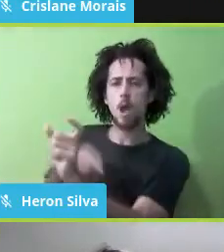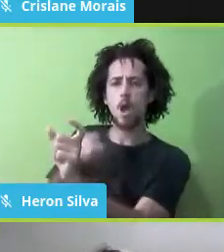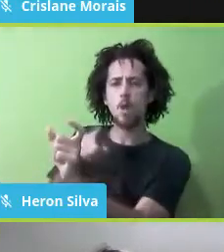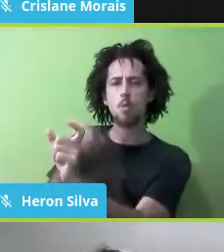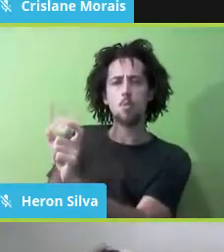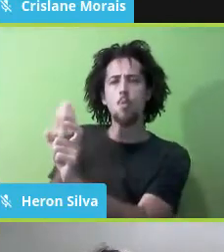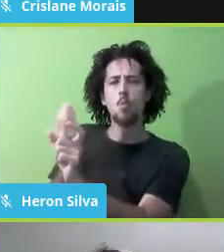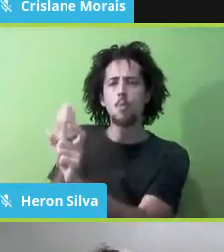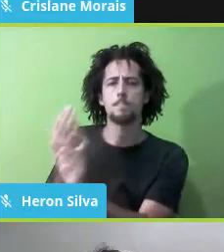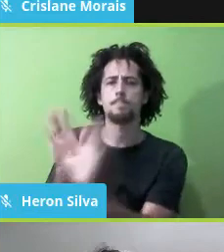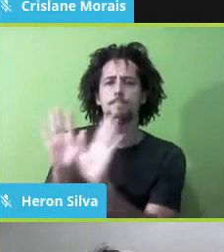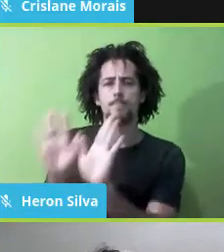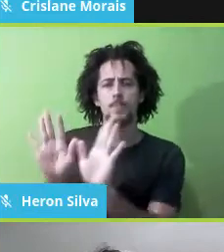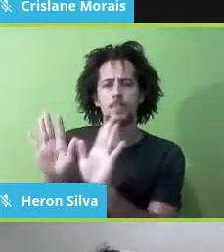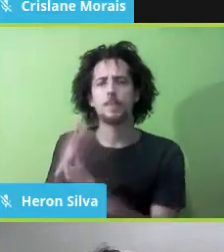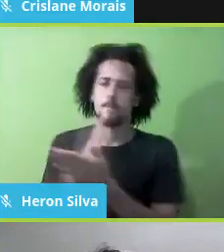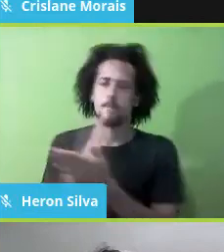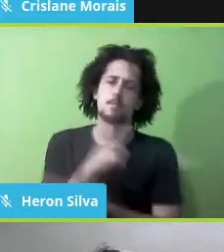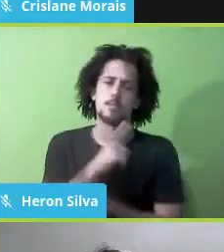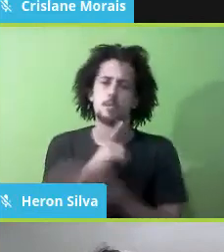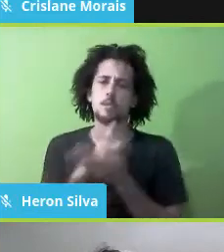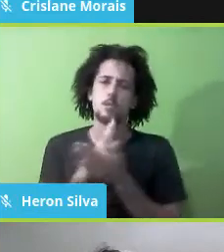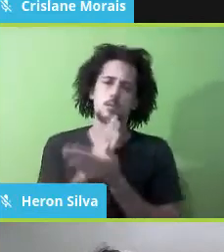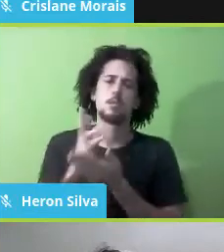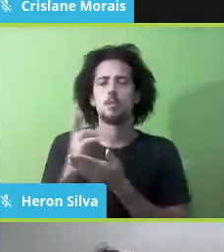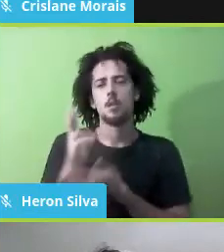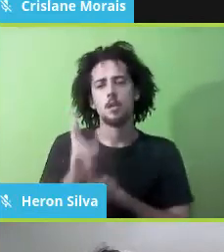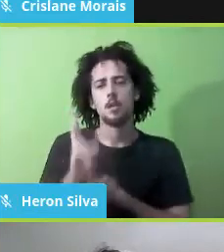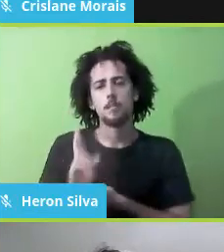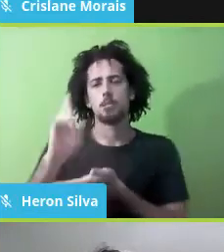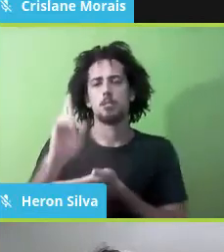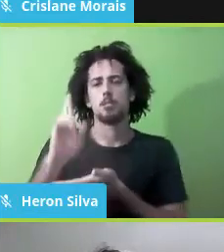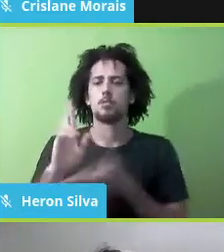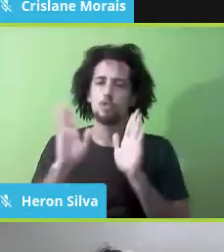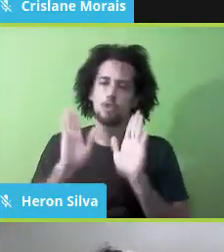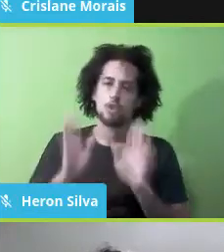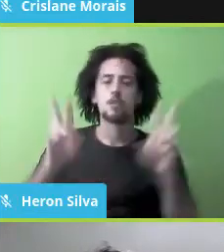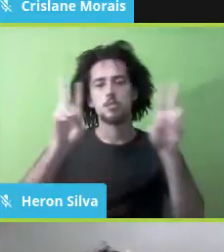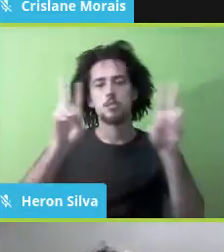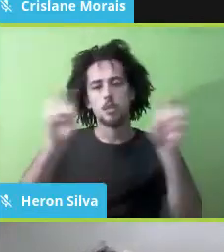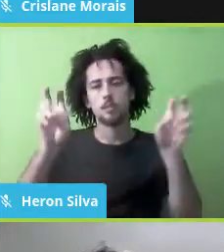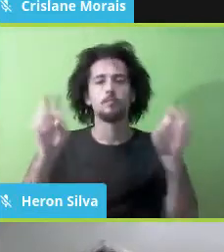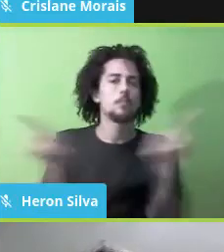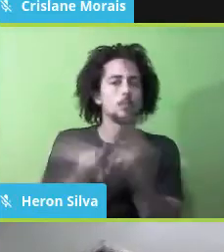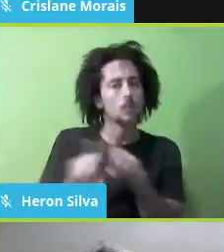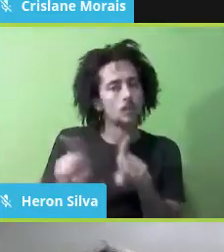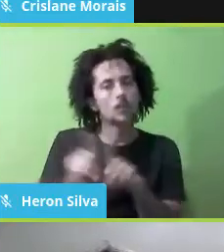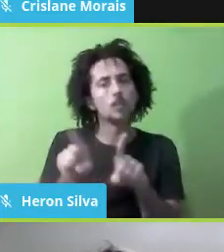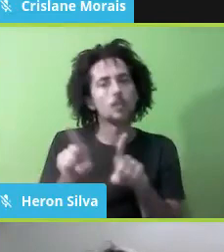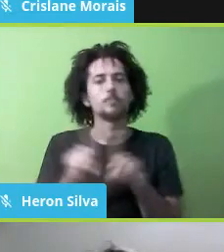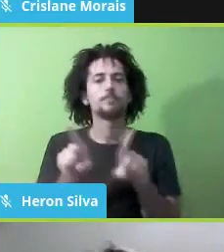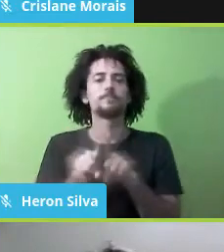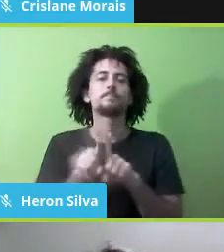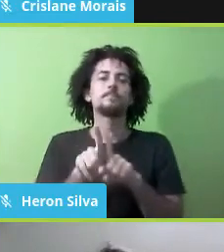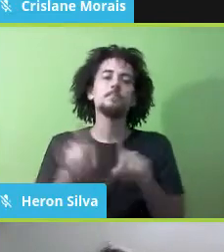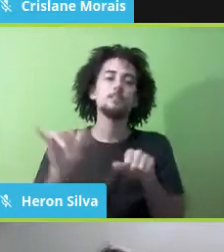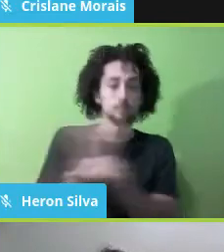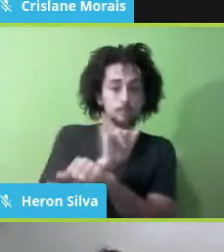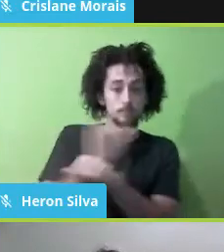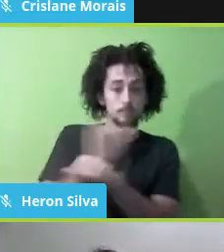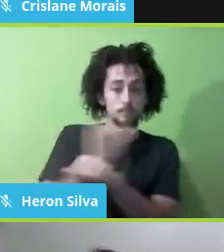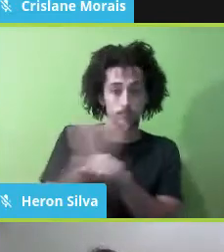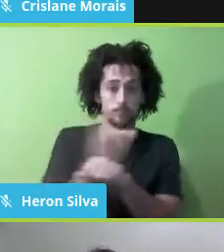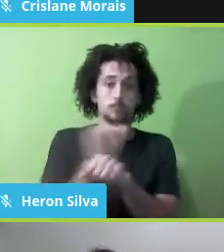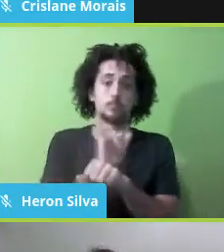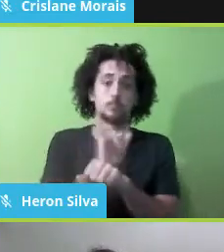já fiz algumas representações por improbidade a respeito disso, a respeito da Secretaria de Comunicação do Governo, né? Dessa